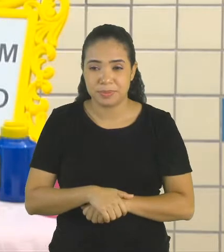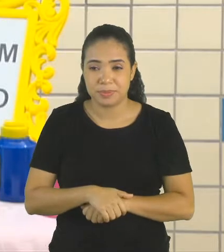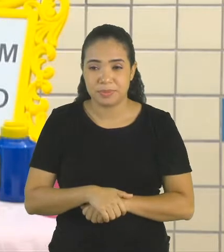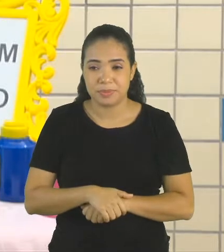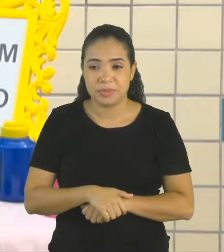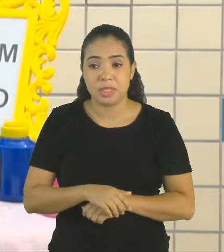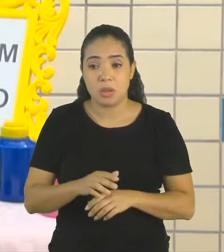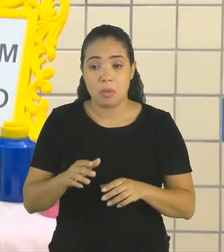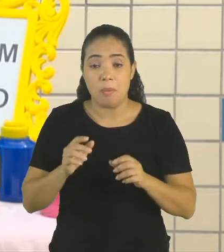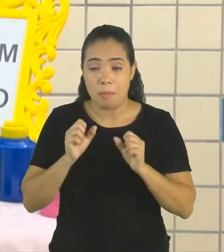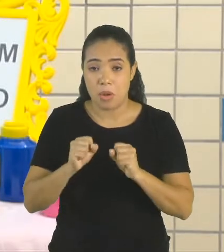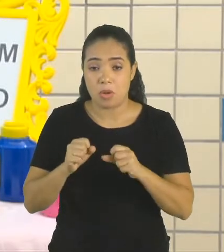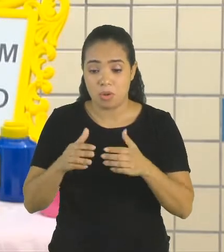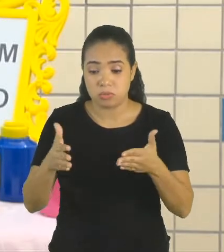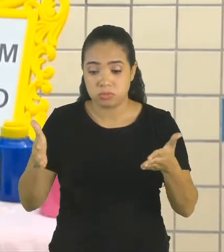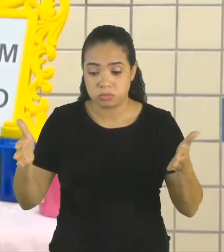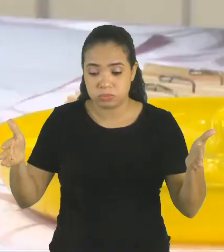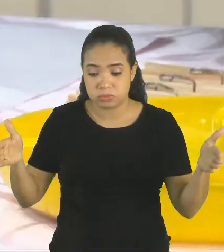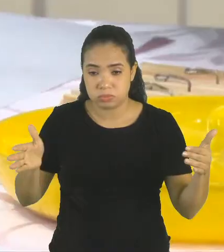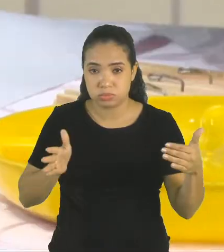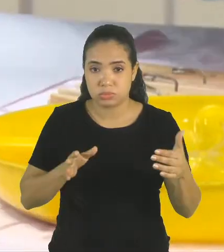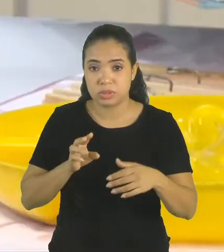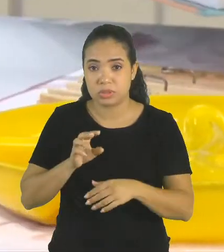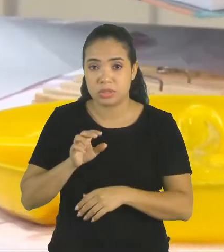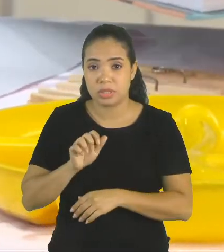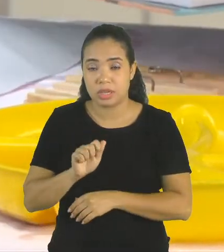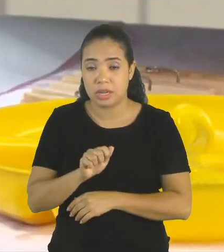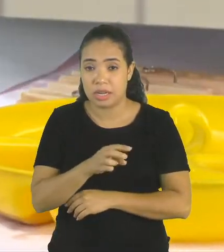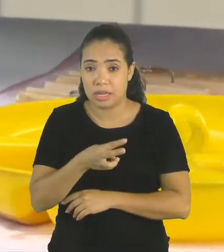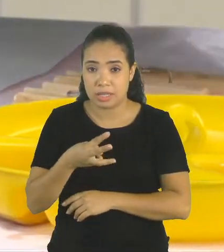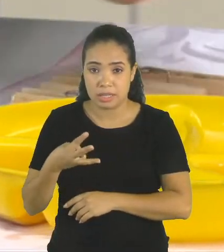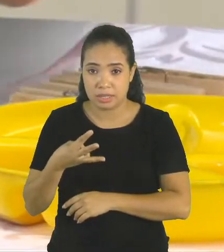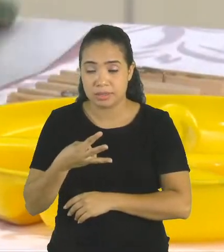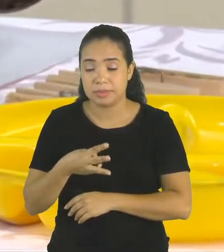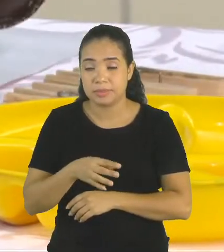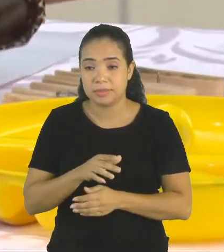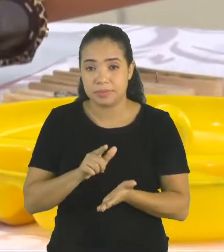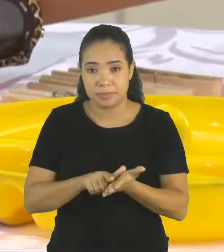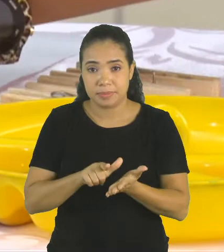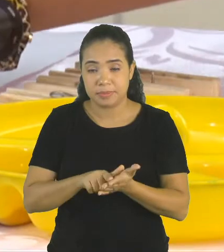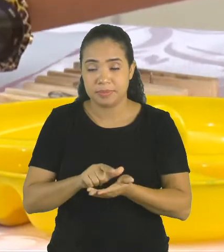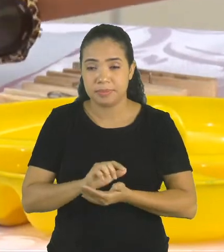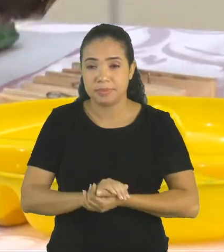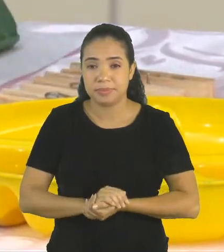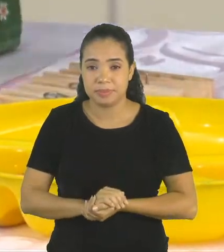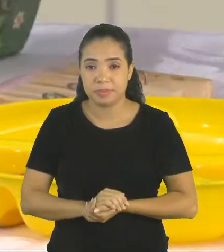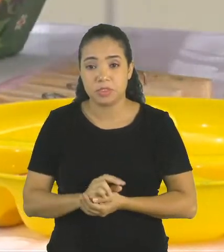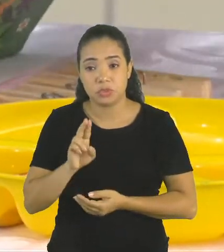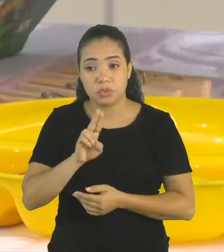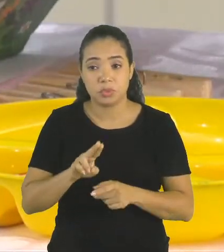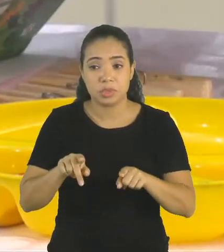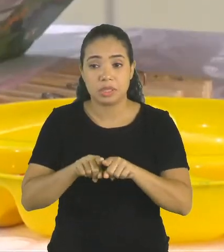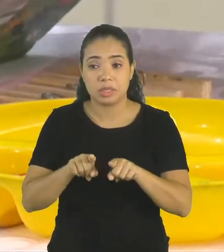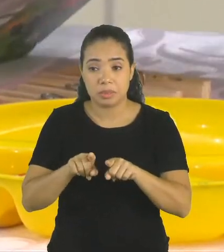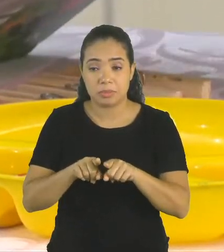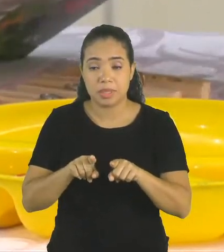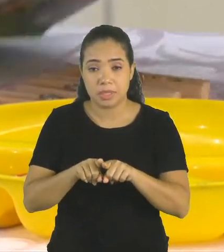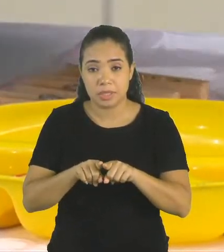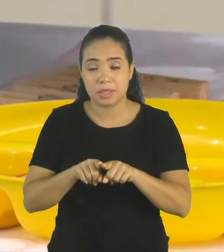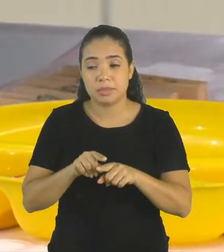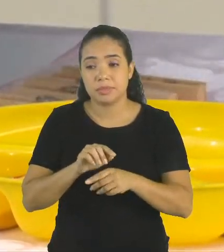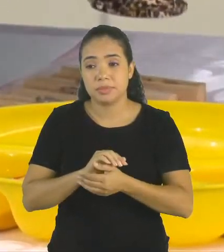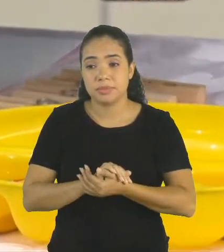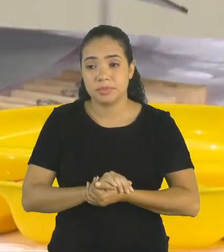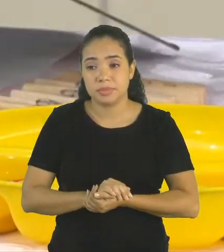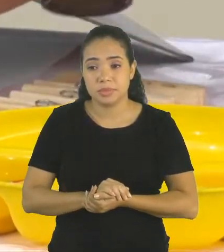folha maior, que é essa folha aqui, a folha A3. E vamos usar também, você pode usar